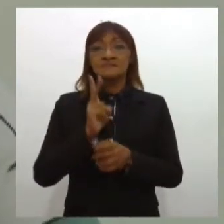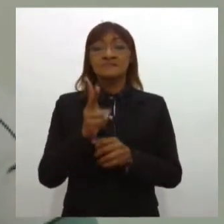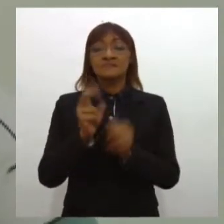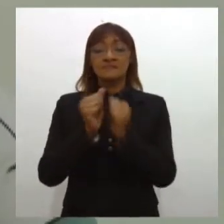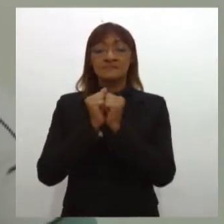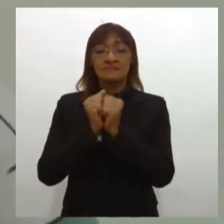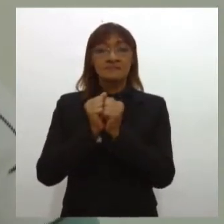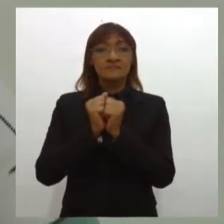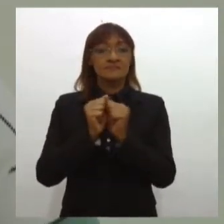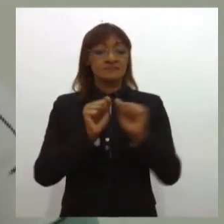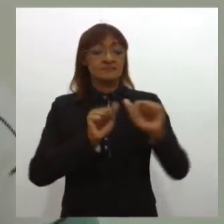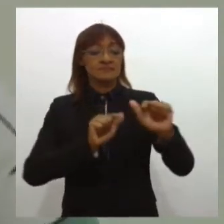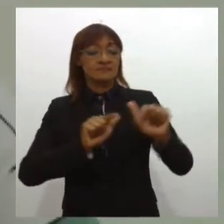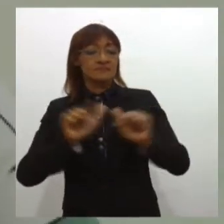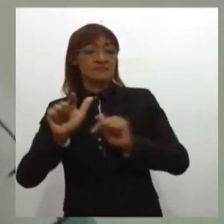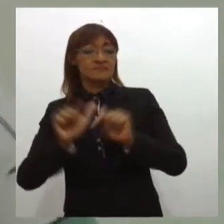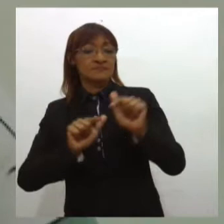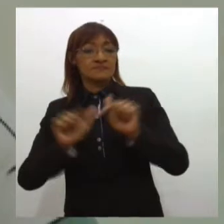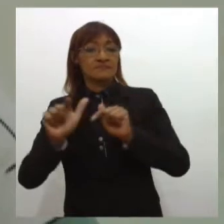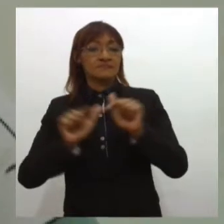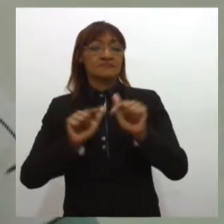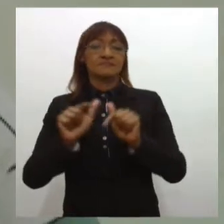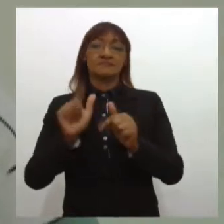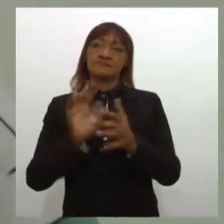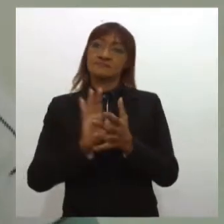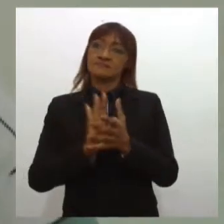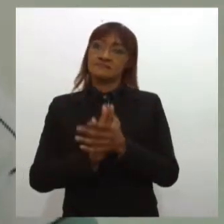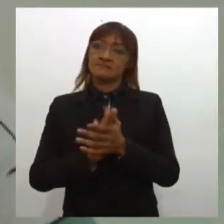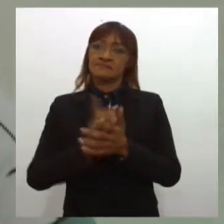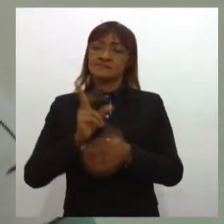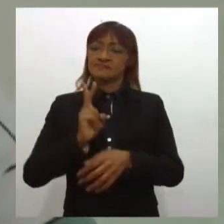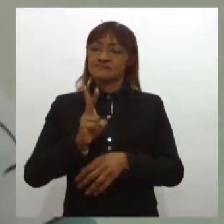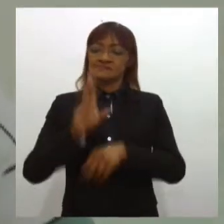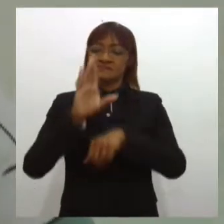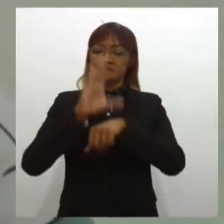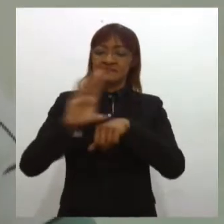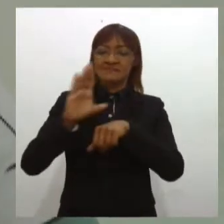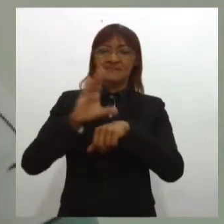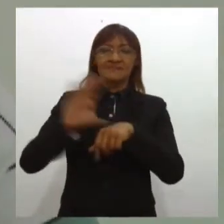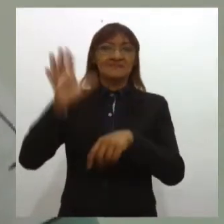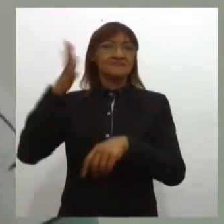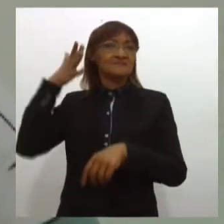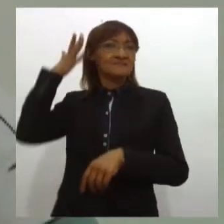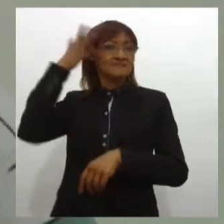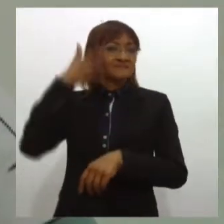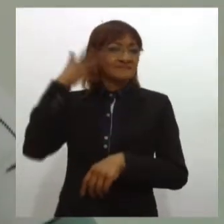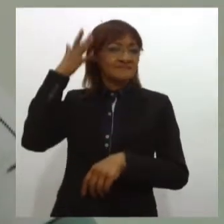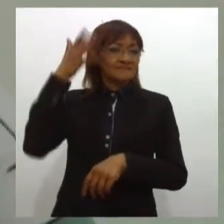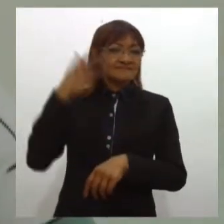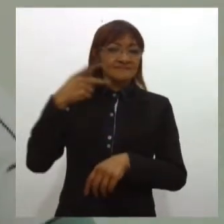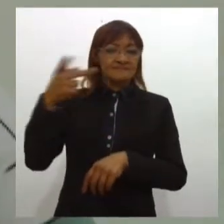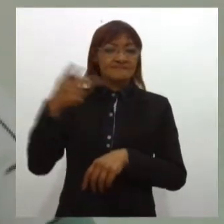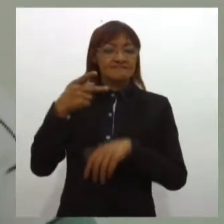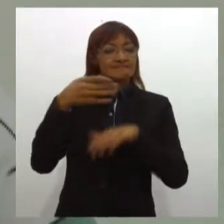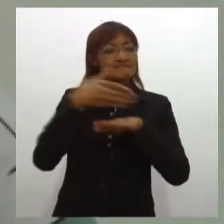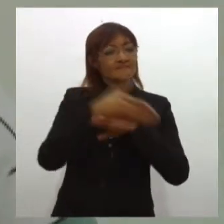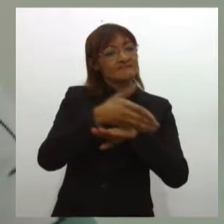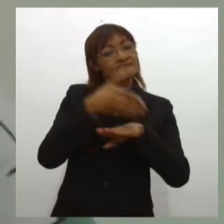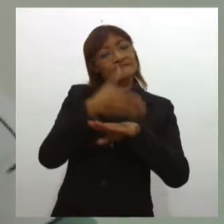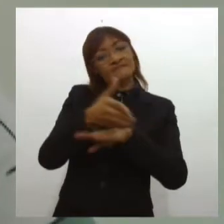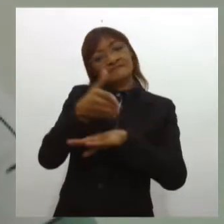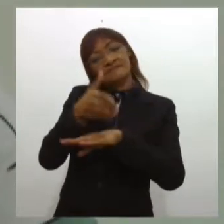visibilidade a essas pessoas em Sergipe. Por fim, a deputada também falou sobre a retomada das aulas presenciais,